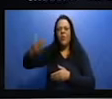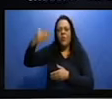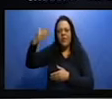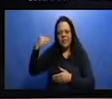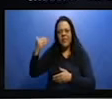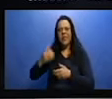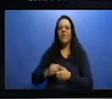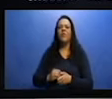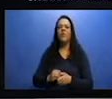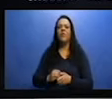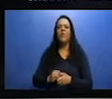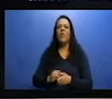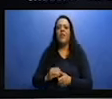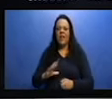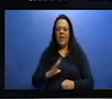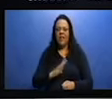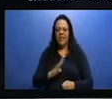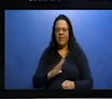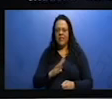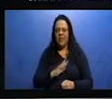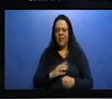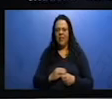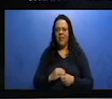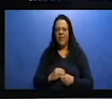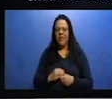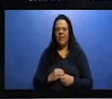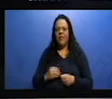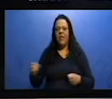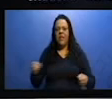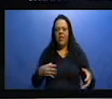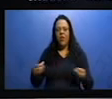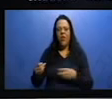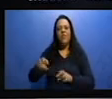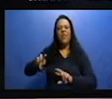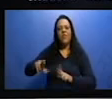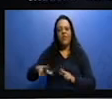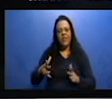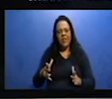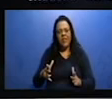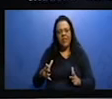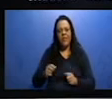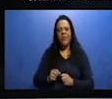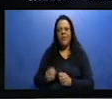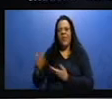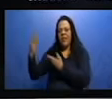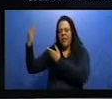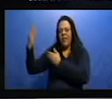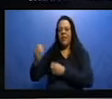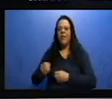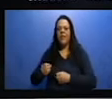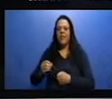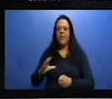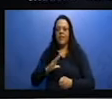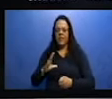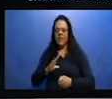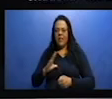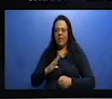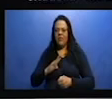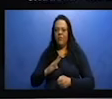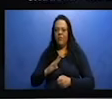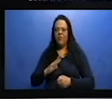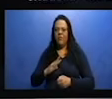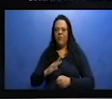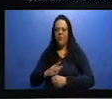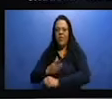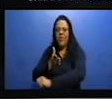de uma cidade do período da Idade Média. Elas eram cercadas por muralhas, como a gente pode observar aqui na